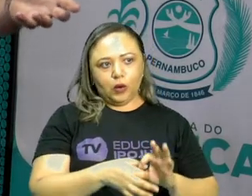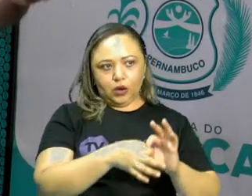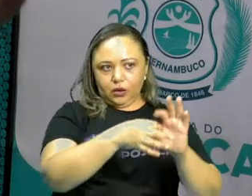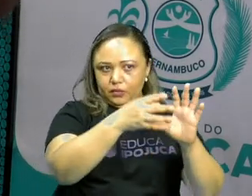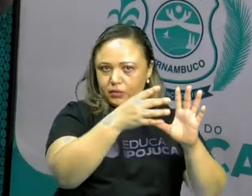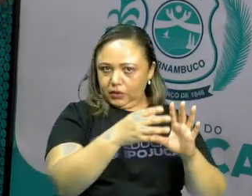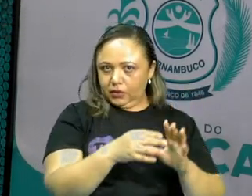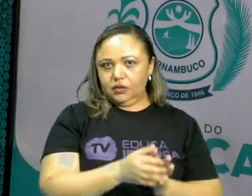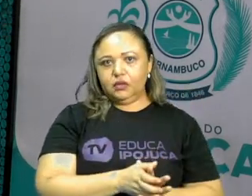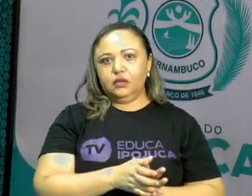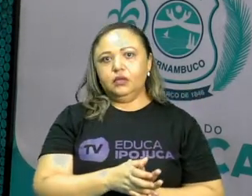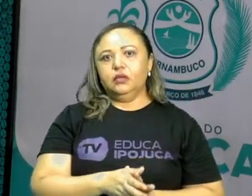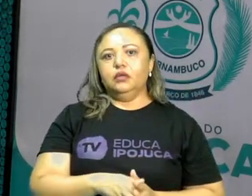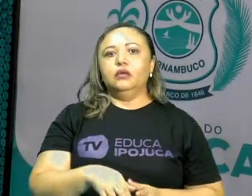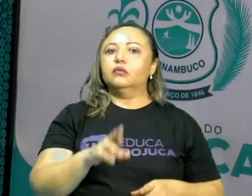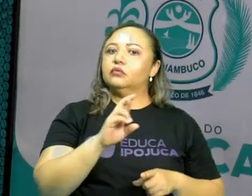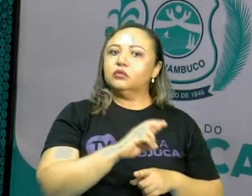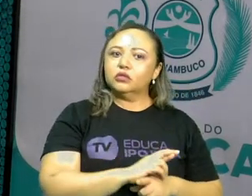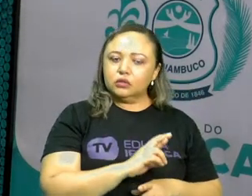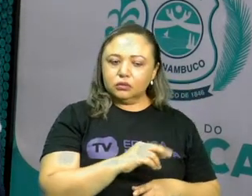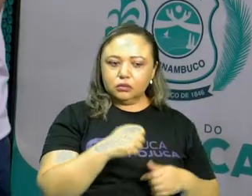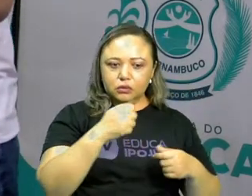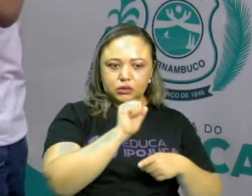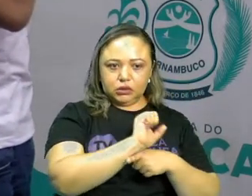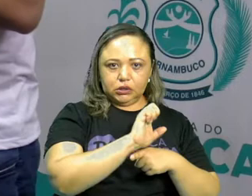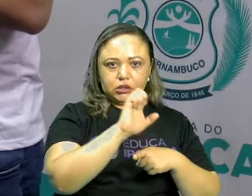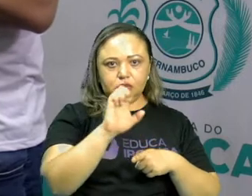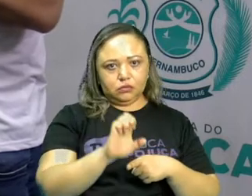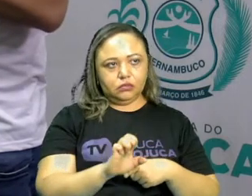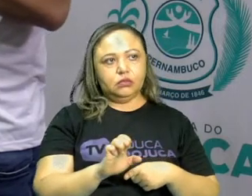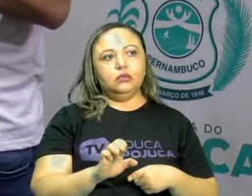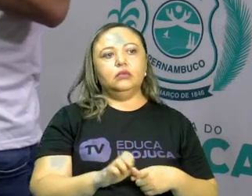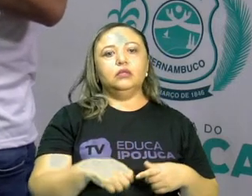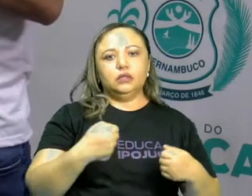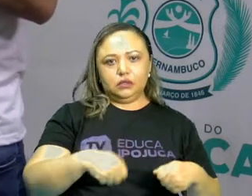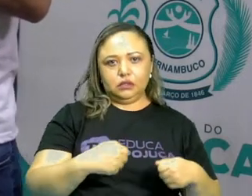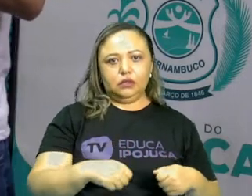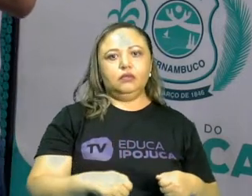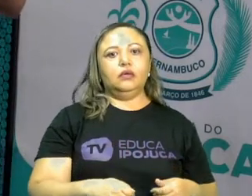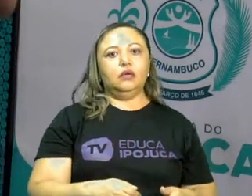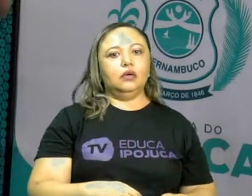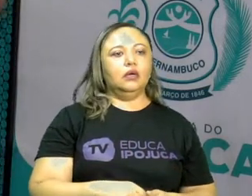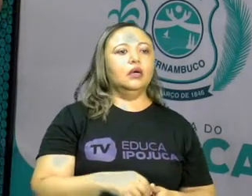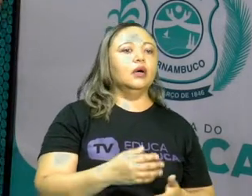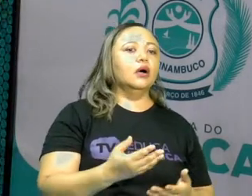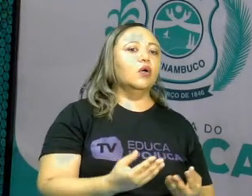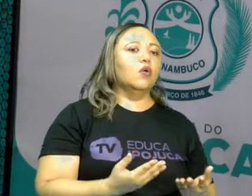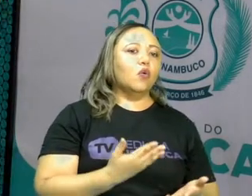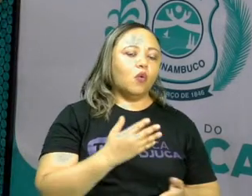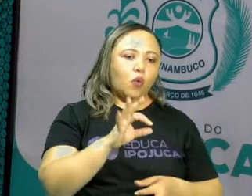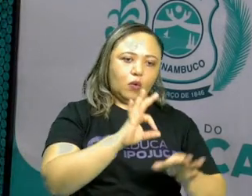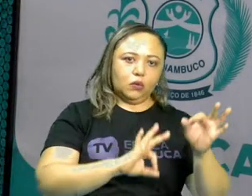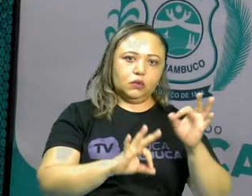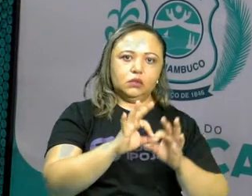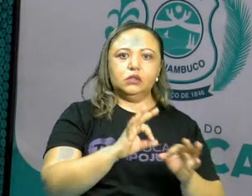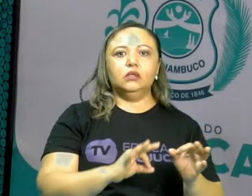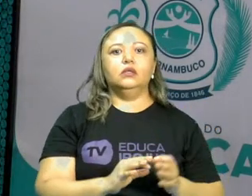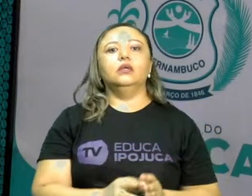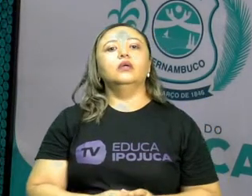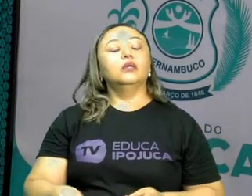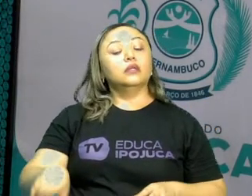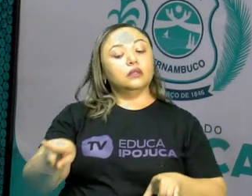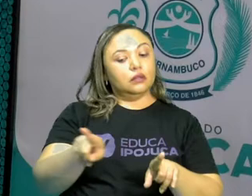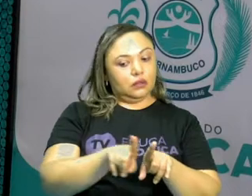de Estados que interferissem muito. E a igualdade perante a lei. Todos deveriam ser